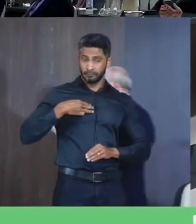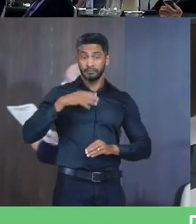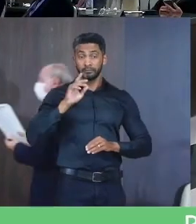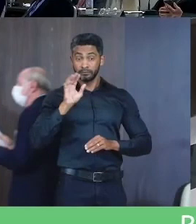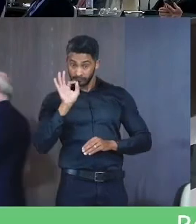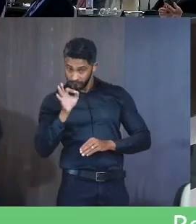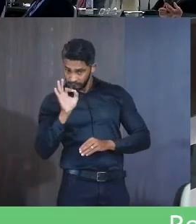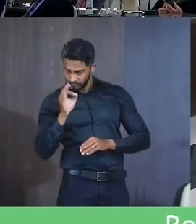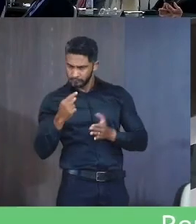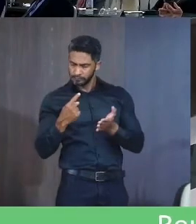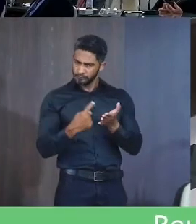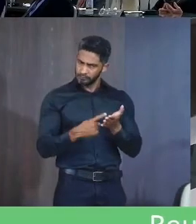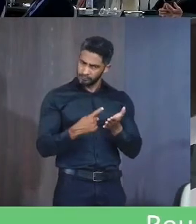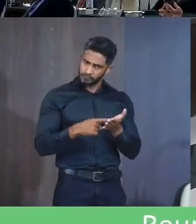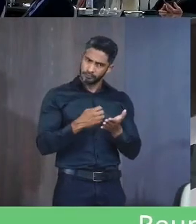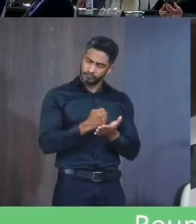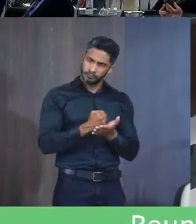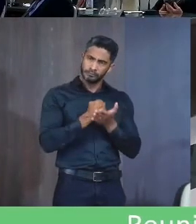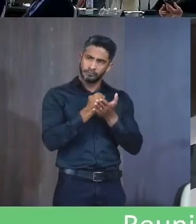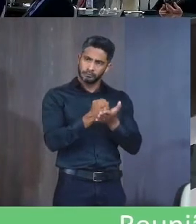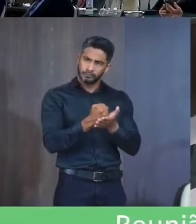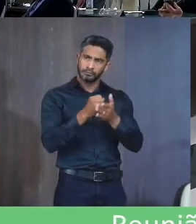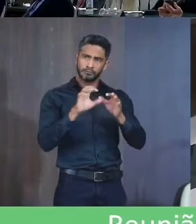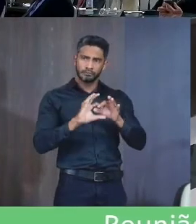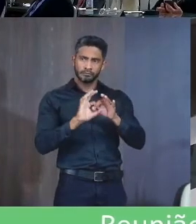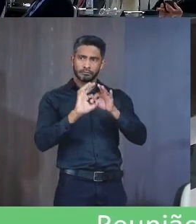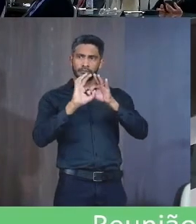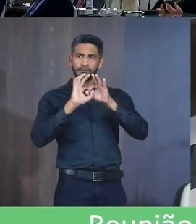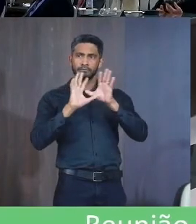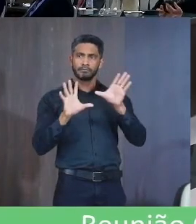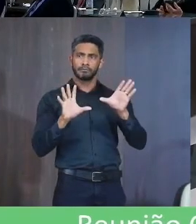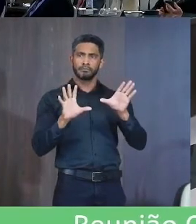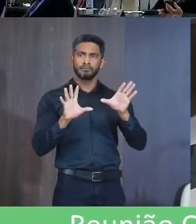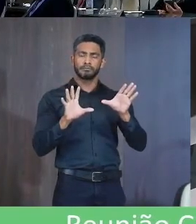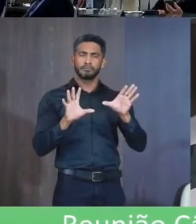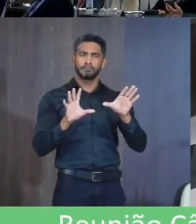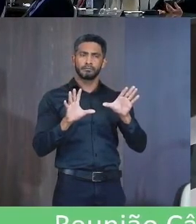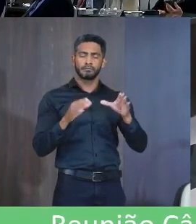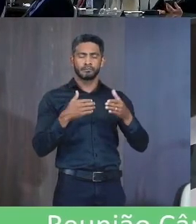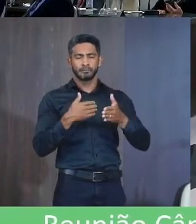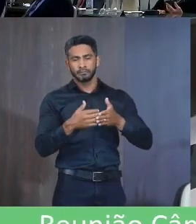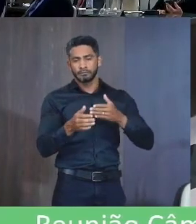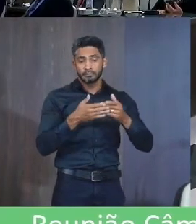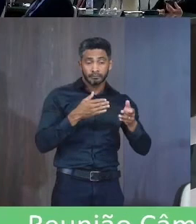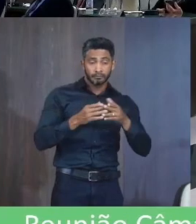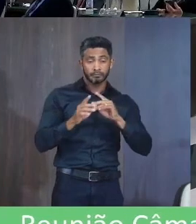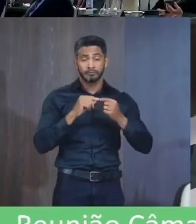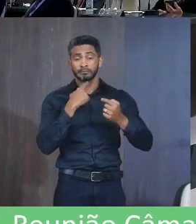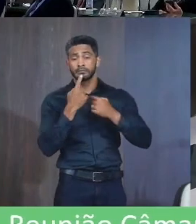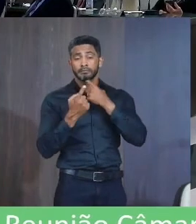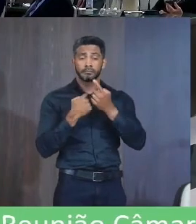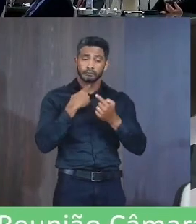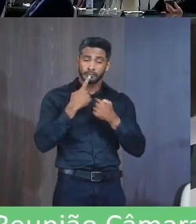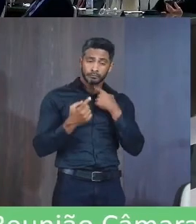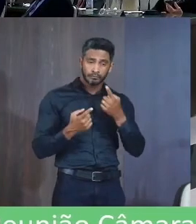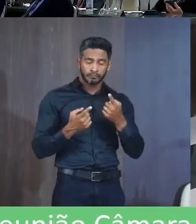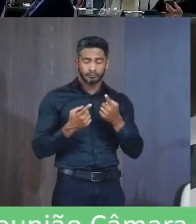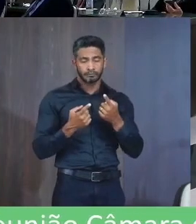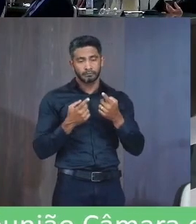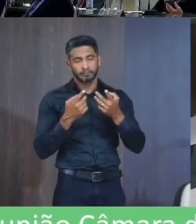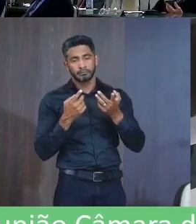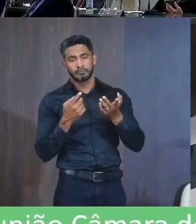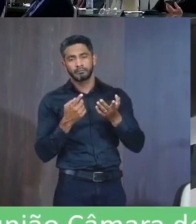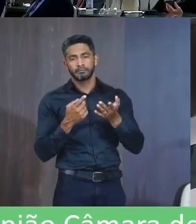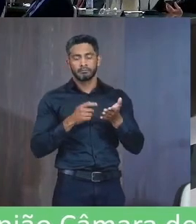contar Com seu importante apoio Nós colocamos à disposição Para quaisquer esclarecimentos Atenciosamente